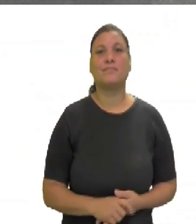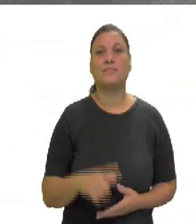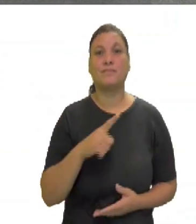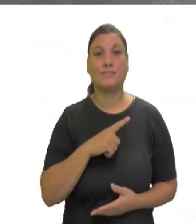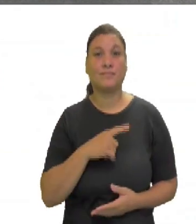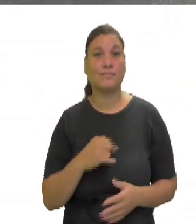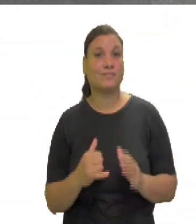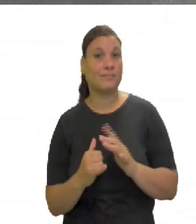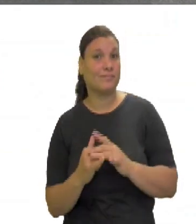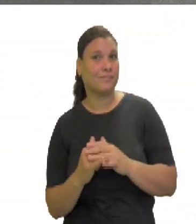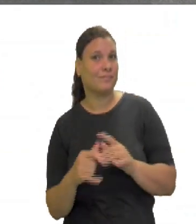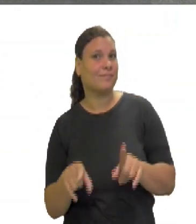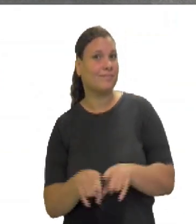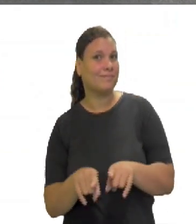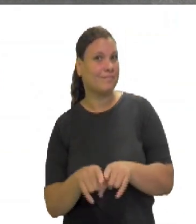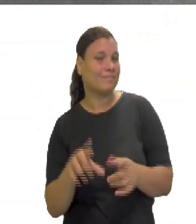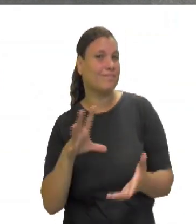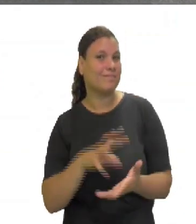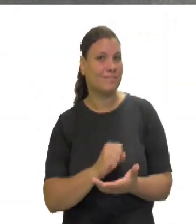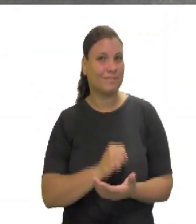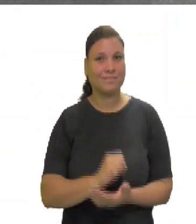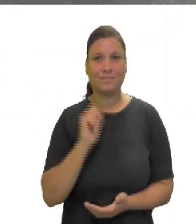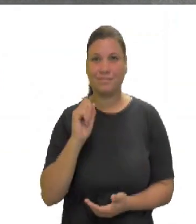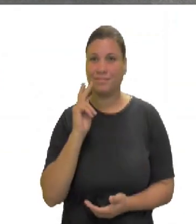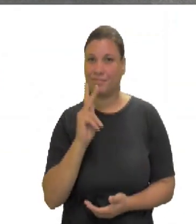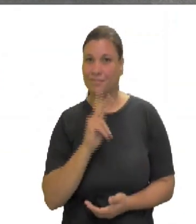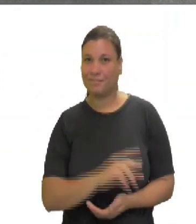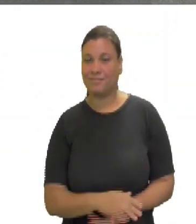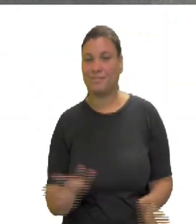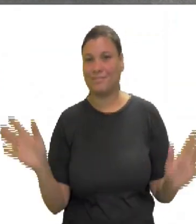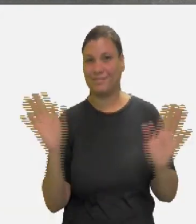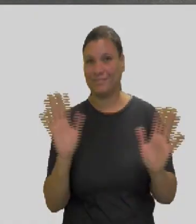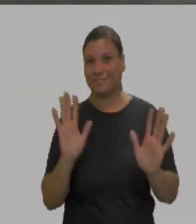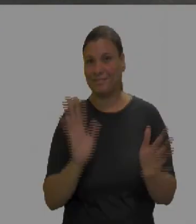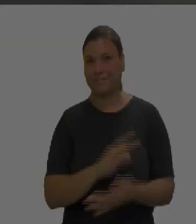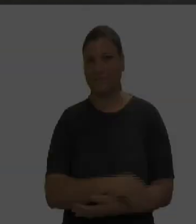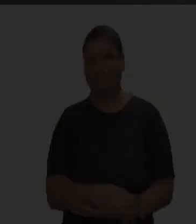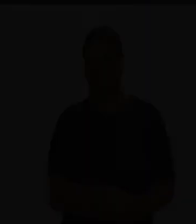na tela. Se inscreva também no nosso canal do YouTube. Até a próxima! tchau, tchau! Obrigado.